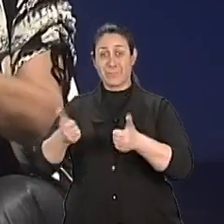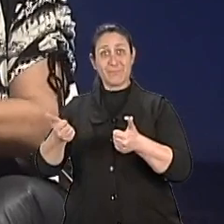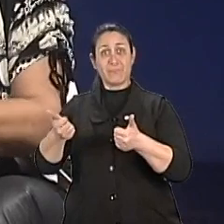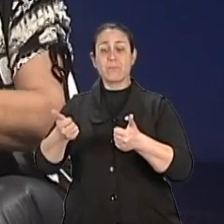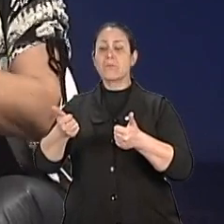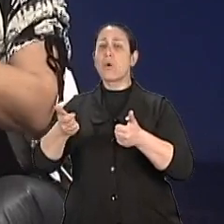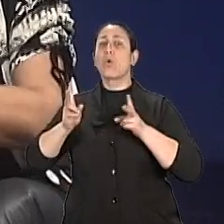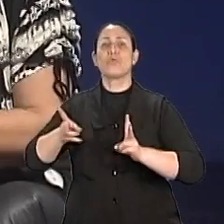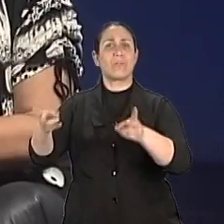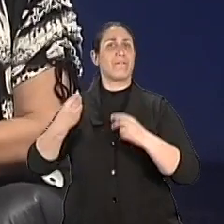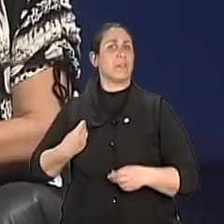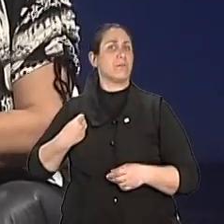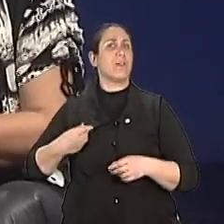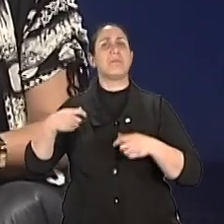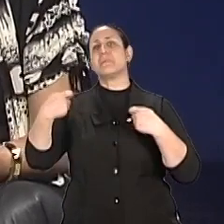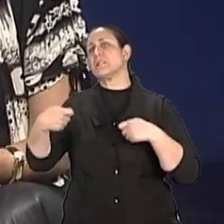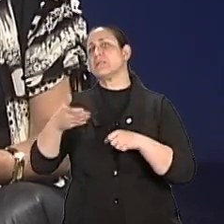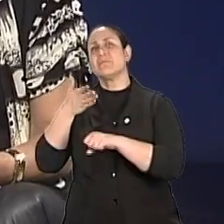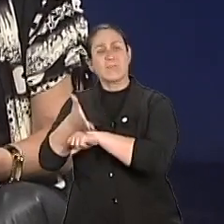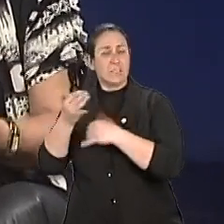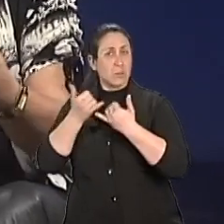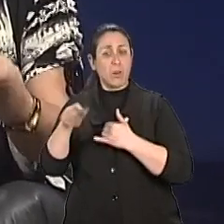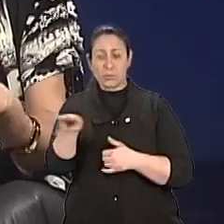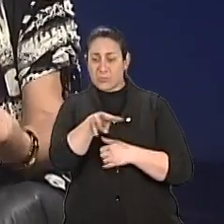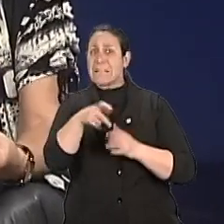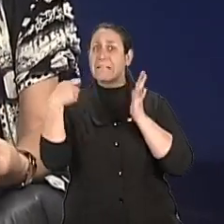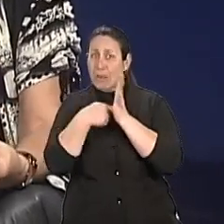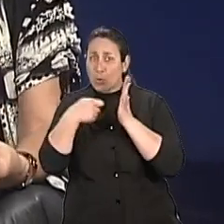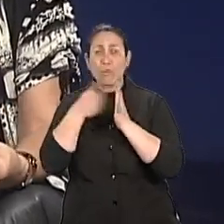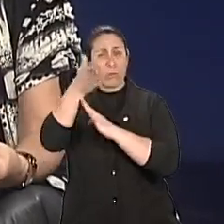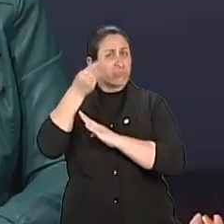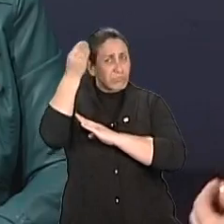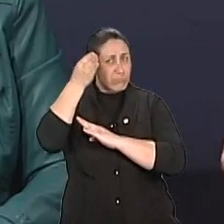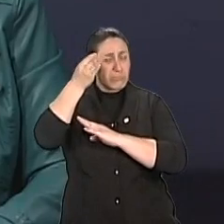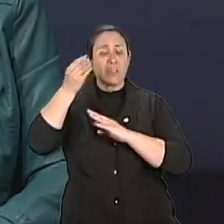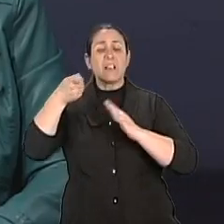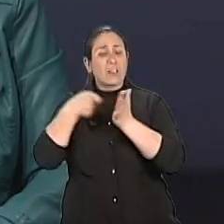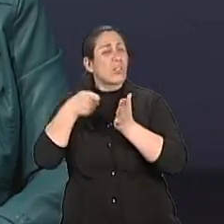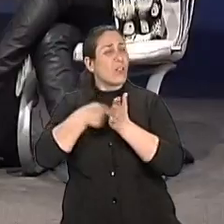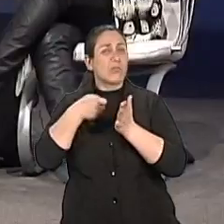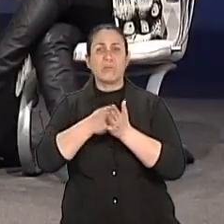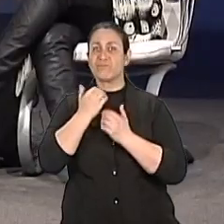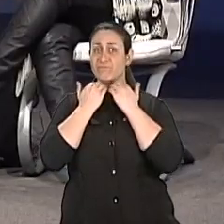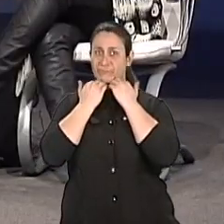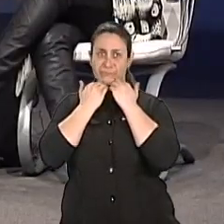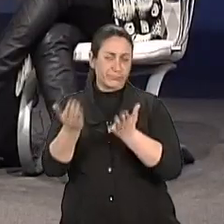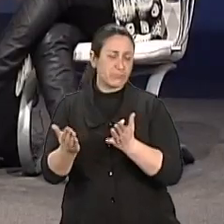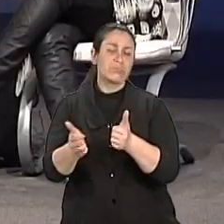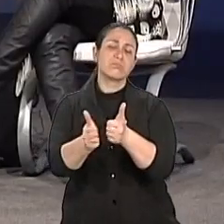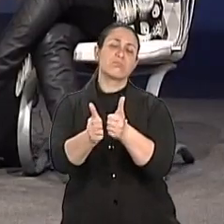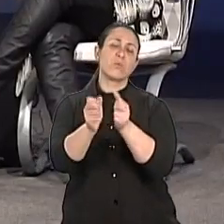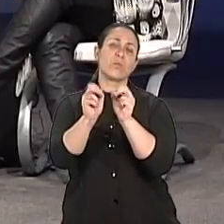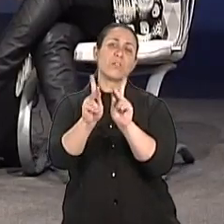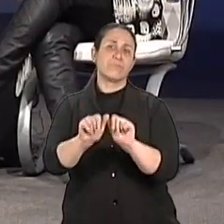Quer dizer, fez terapia, tentou, não deu, é melhor para os dois a separação. E isso, trabalhado com o terapeuta,